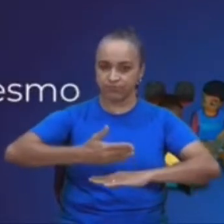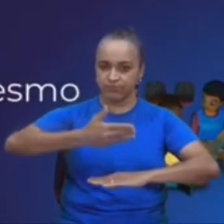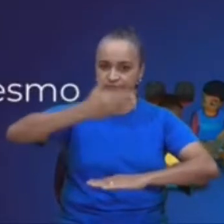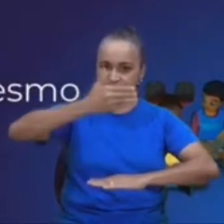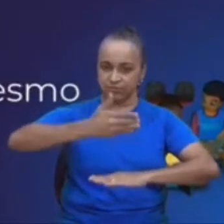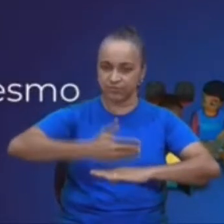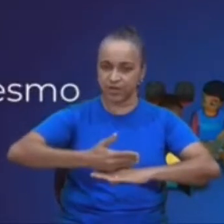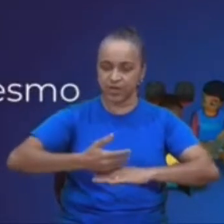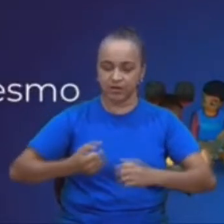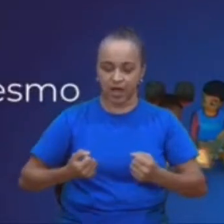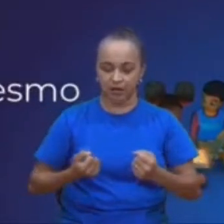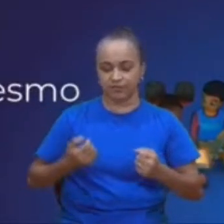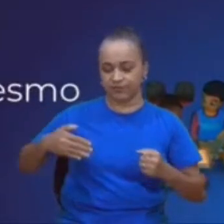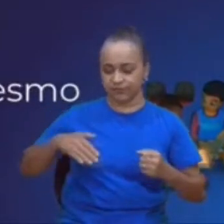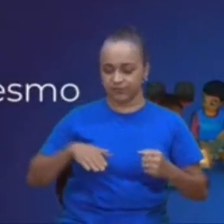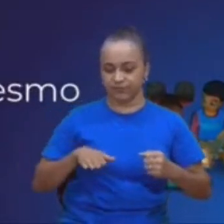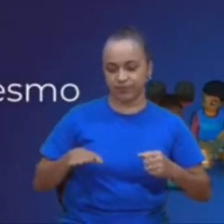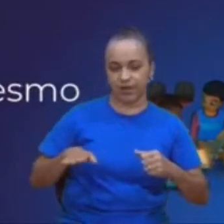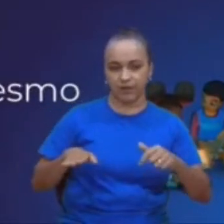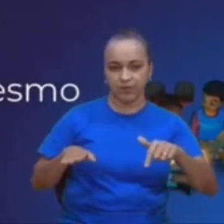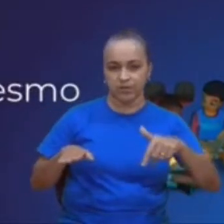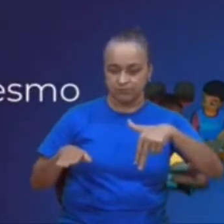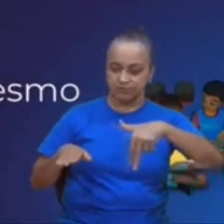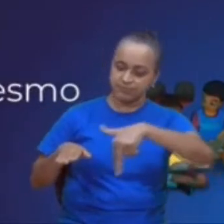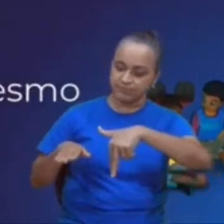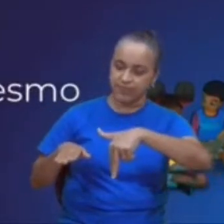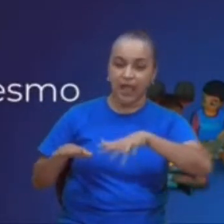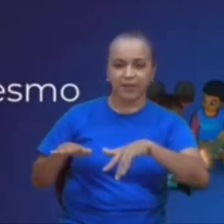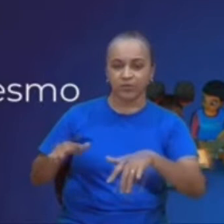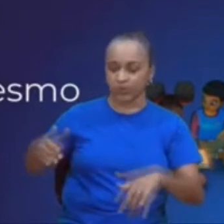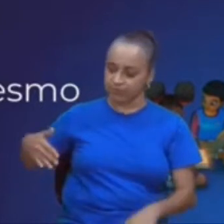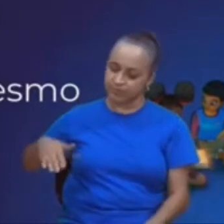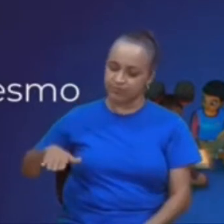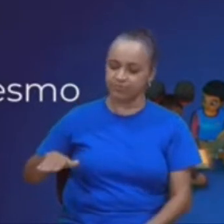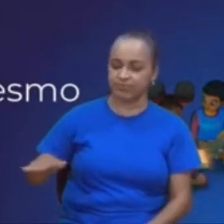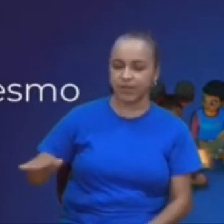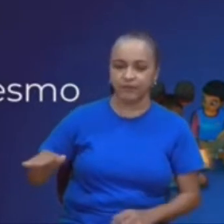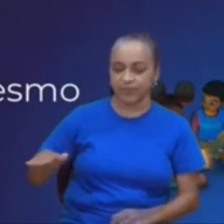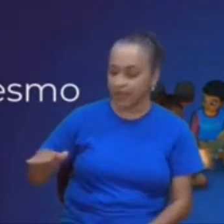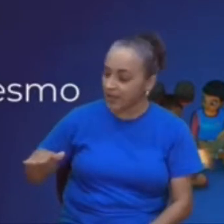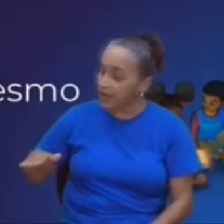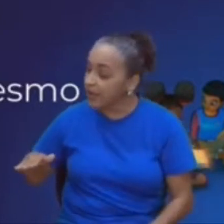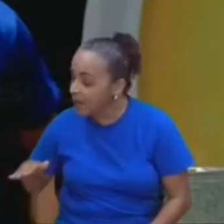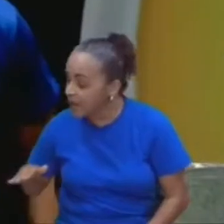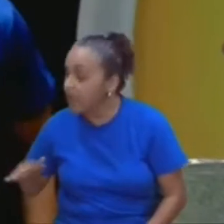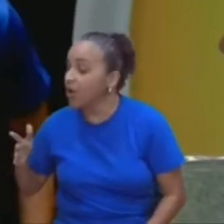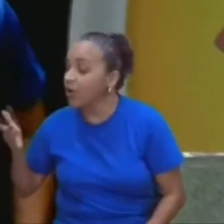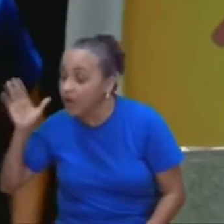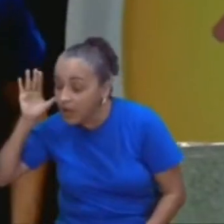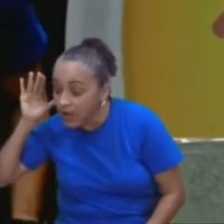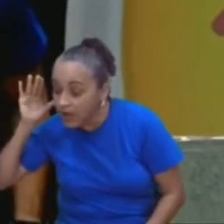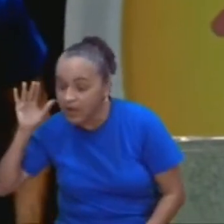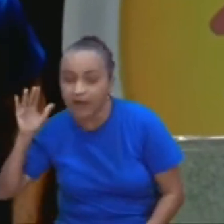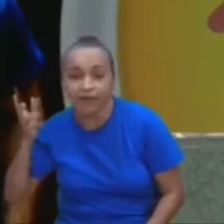o carro parou do seu lado, geralmente o que você faz, você está aqui, o carro para, você dá um passo para frente, porque você quer ouvir,